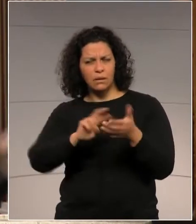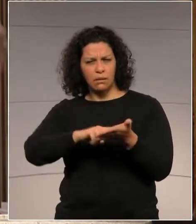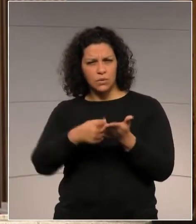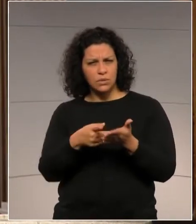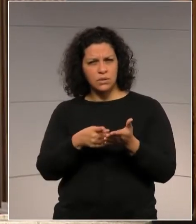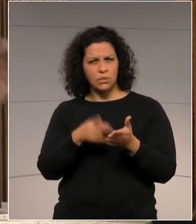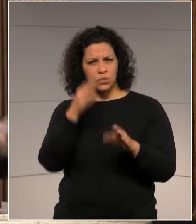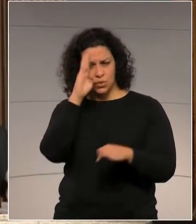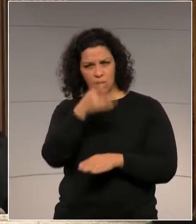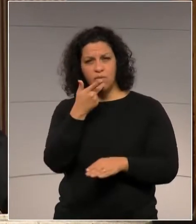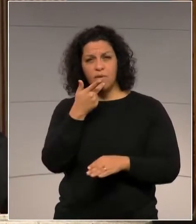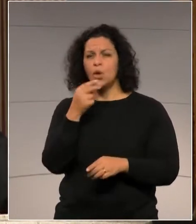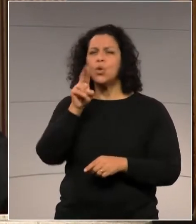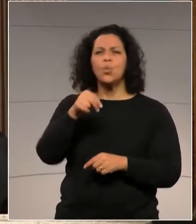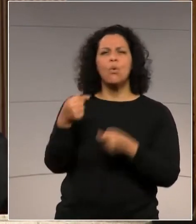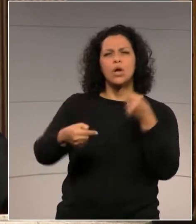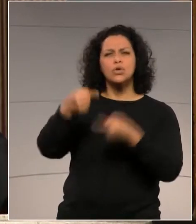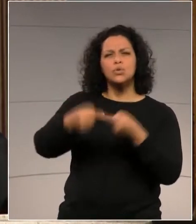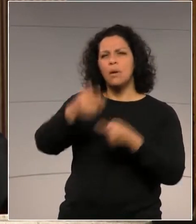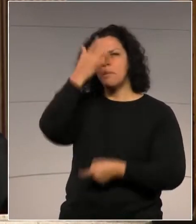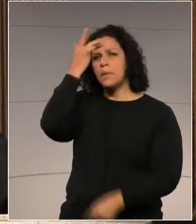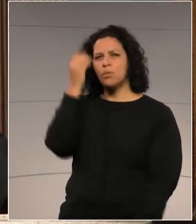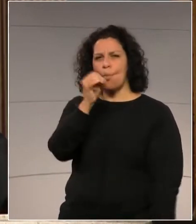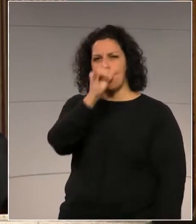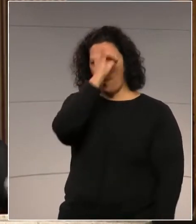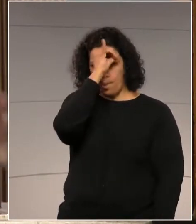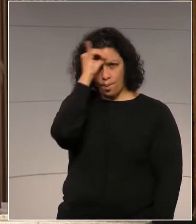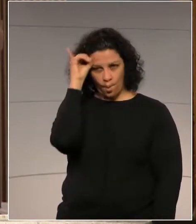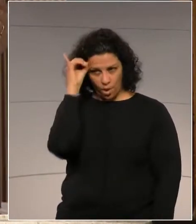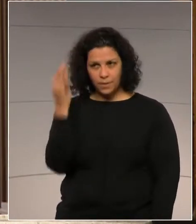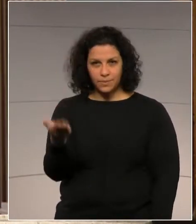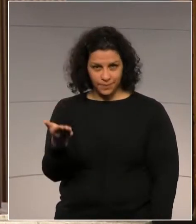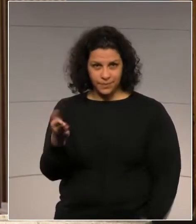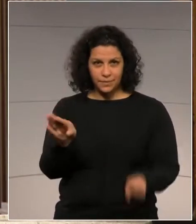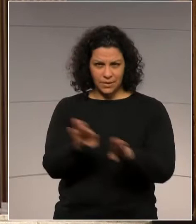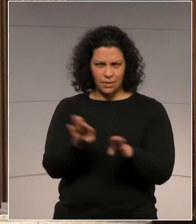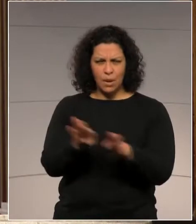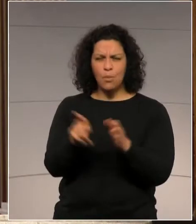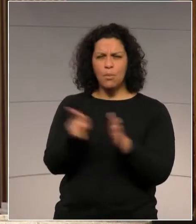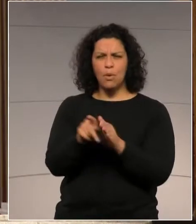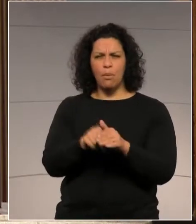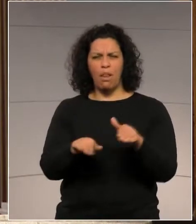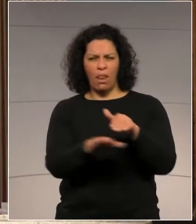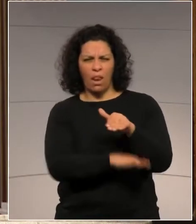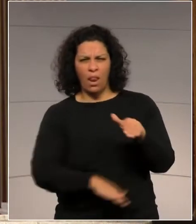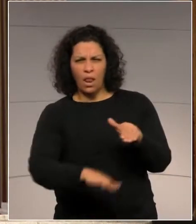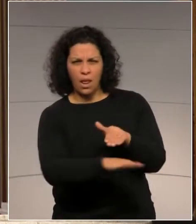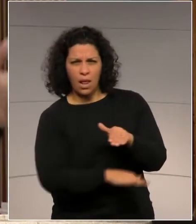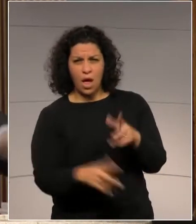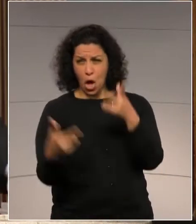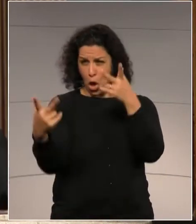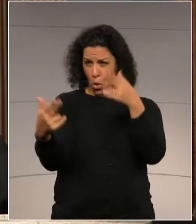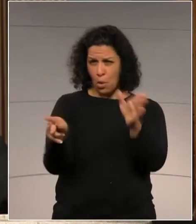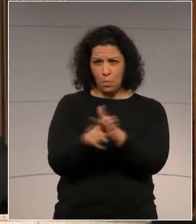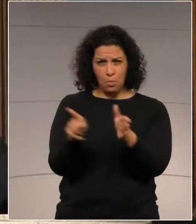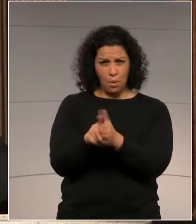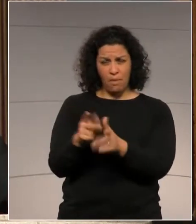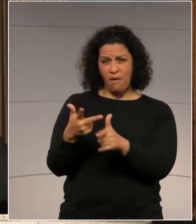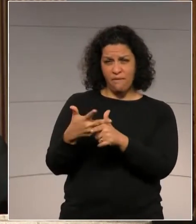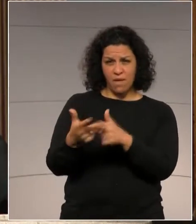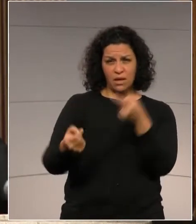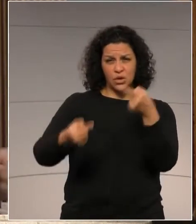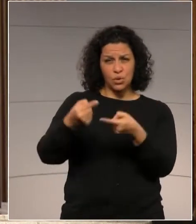diz, nunca discuta com o ignorante, ele te rebaixará até o seu nível e vencerá a